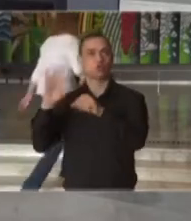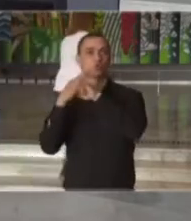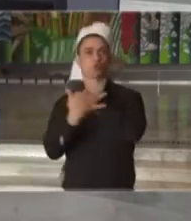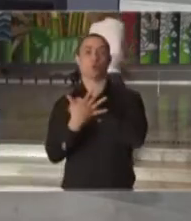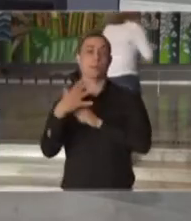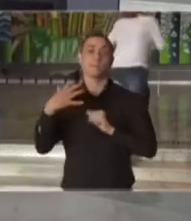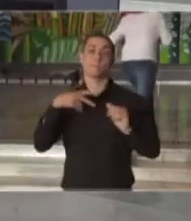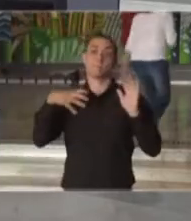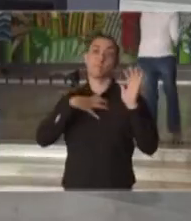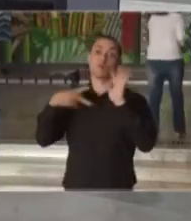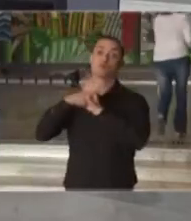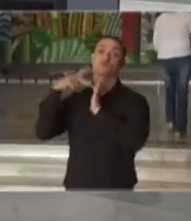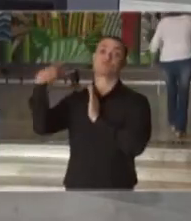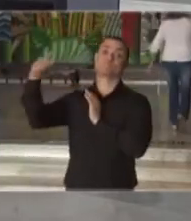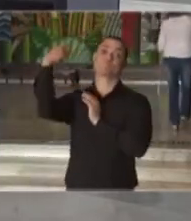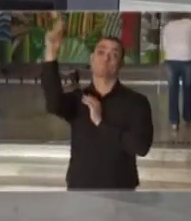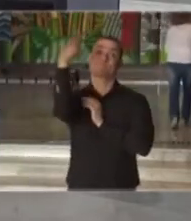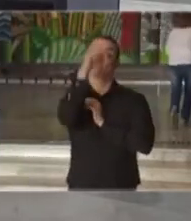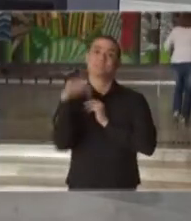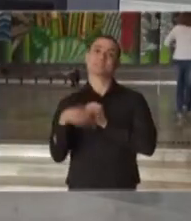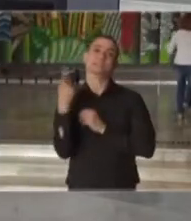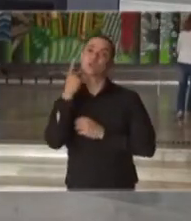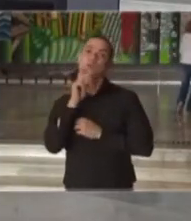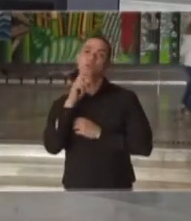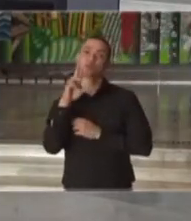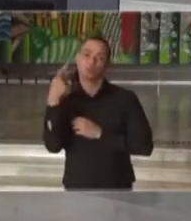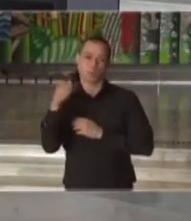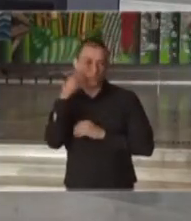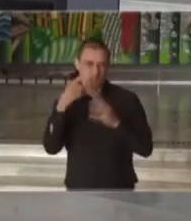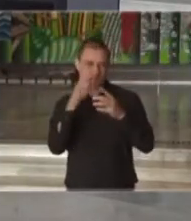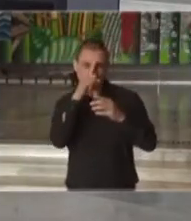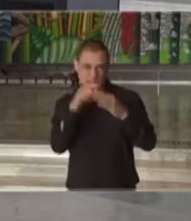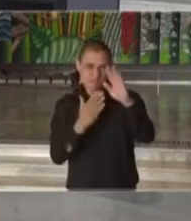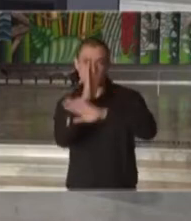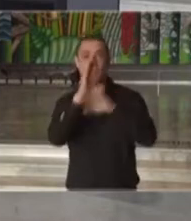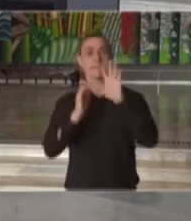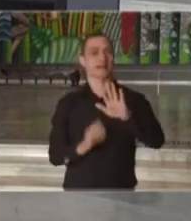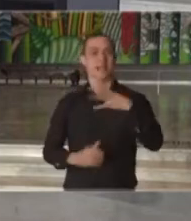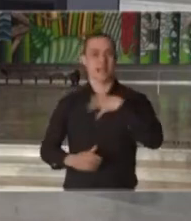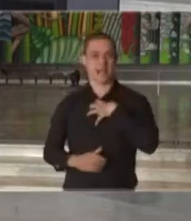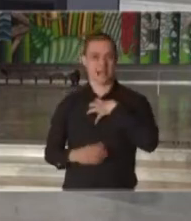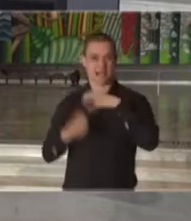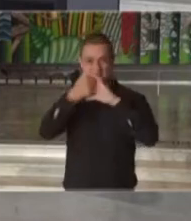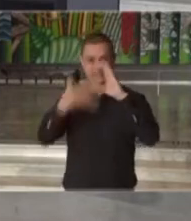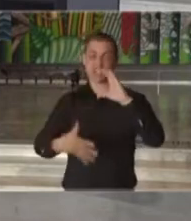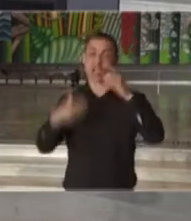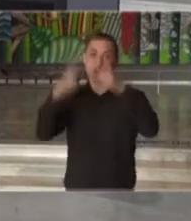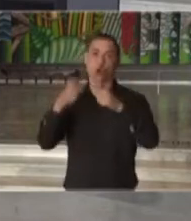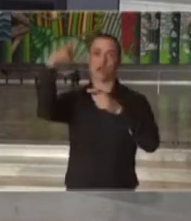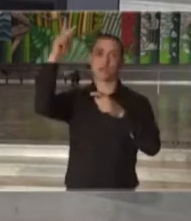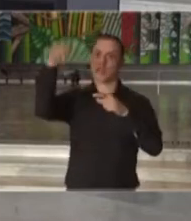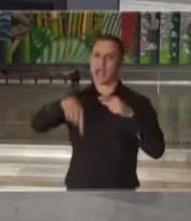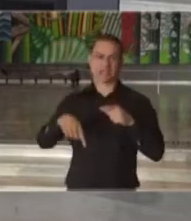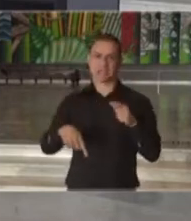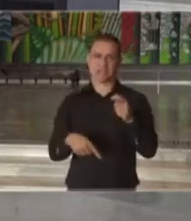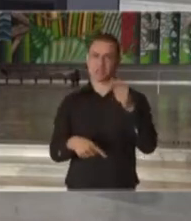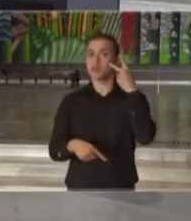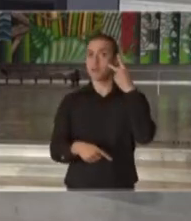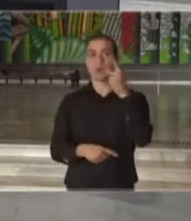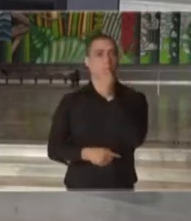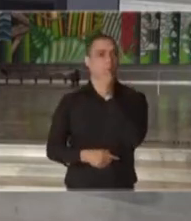e para superar esta gravíssima crise. Mas são características locais. Aqui, até o presente momento,